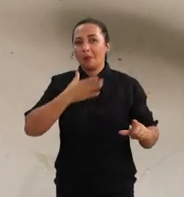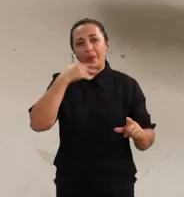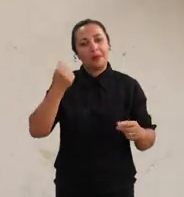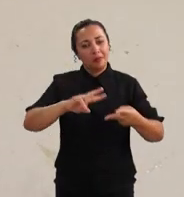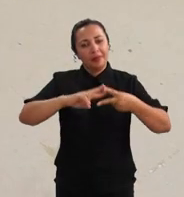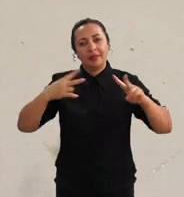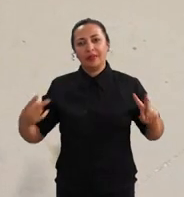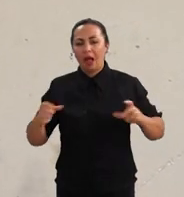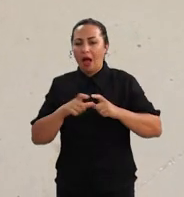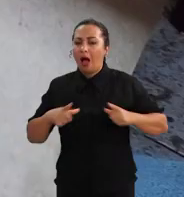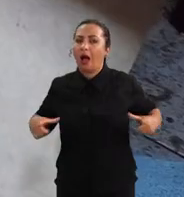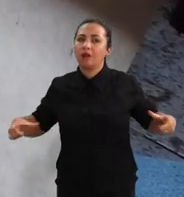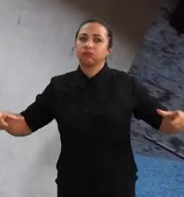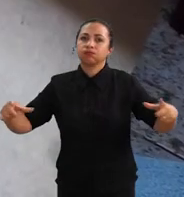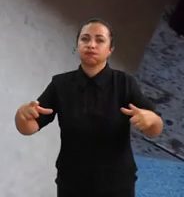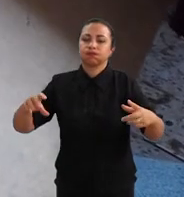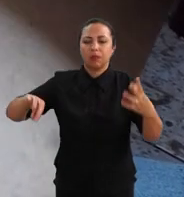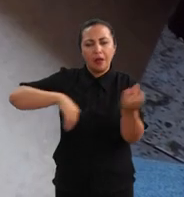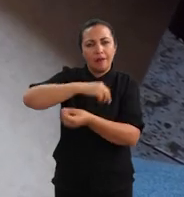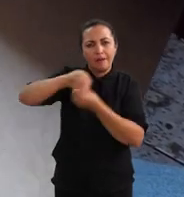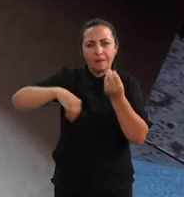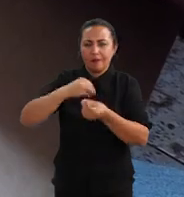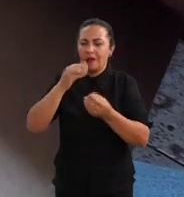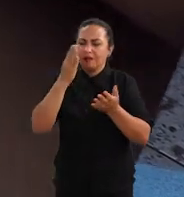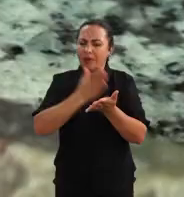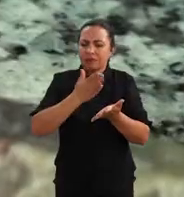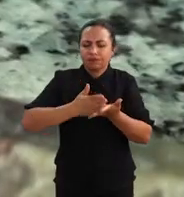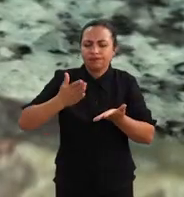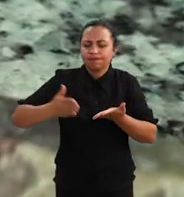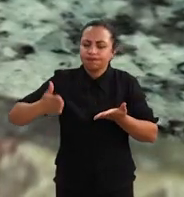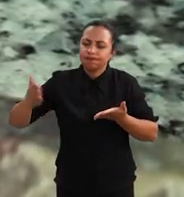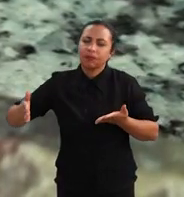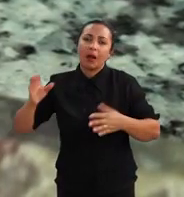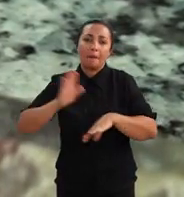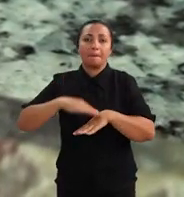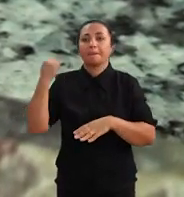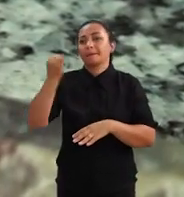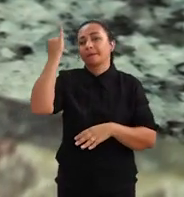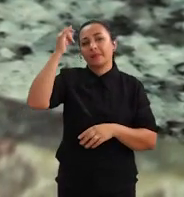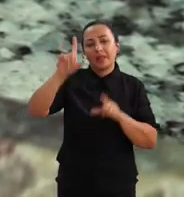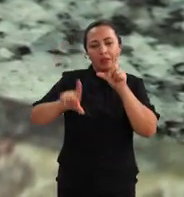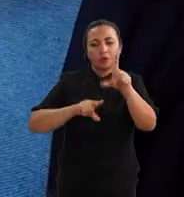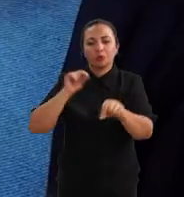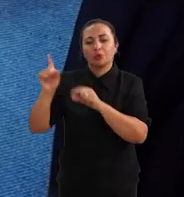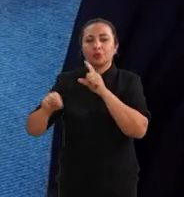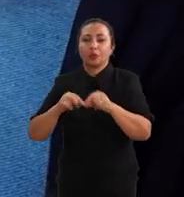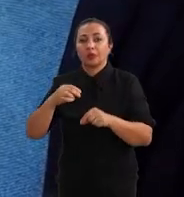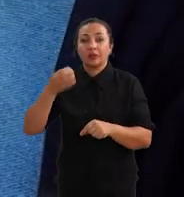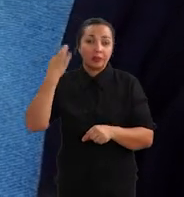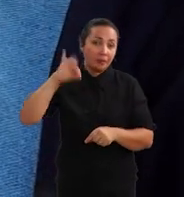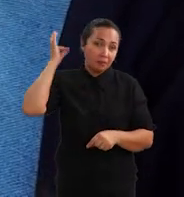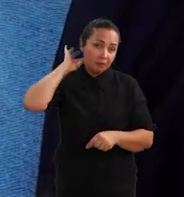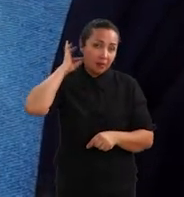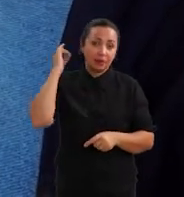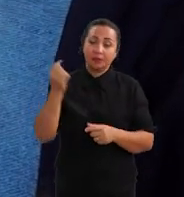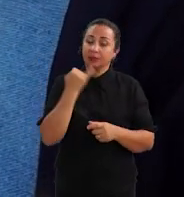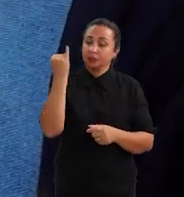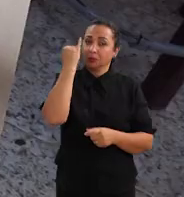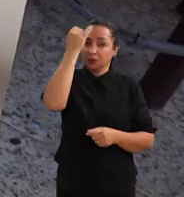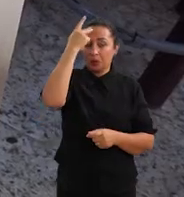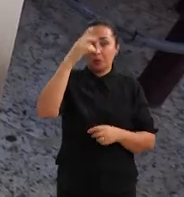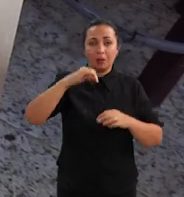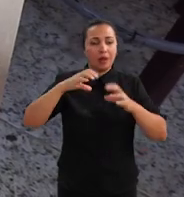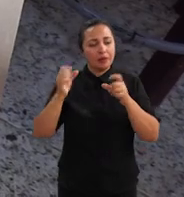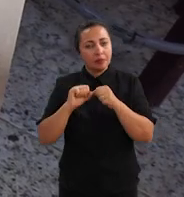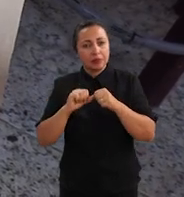melhoramento genético é mais amplo, envolve várias etapas, sendo a mais importante a seleção de abelhas matrizes para a formação